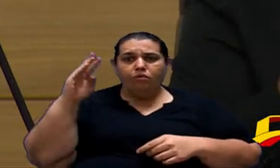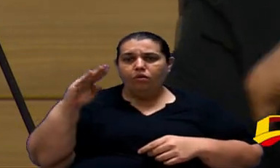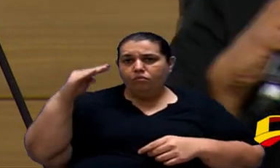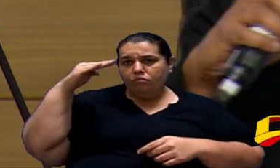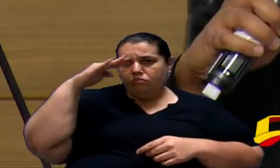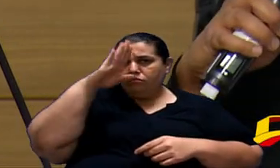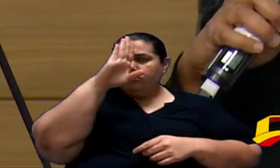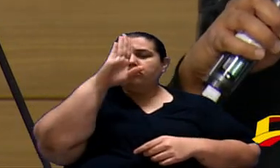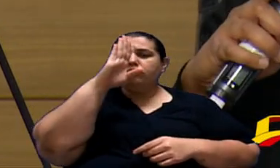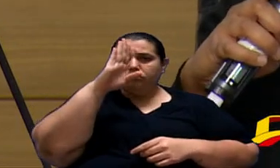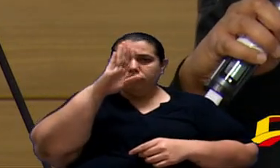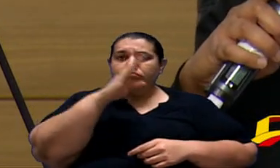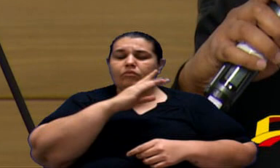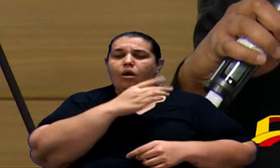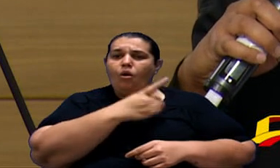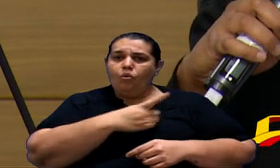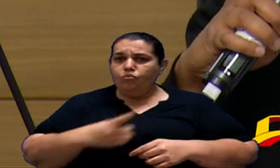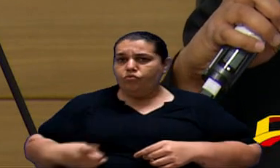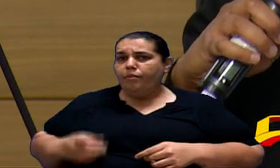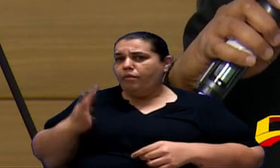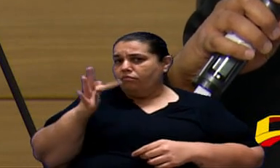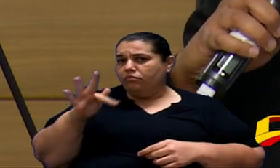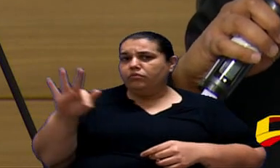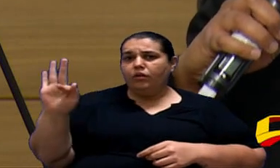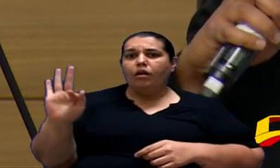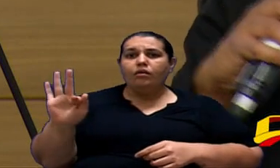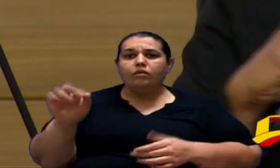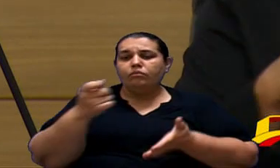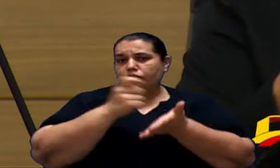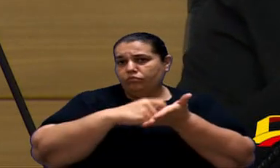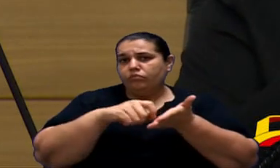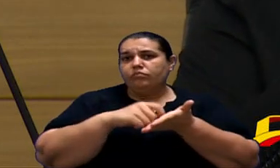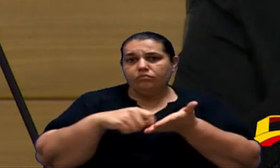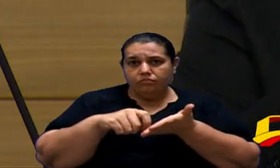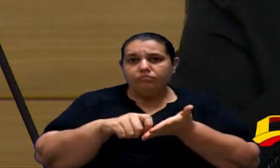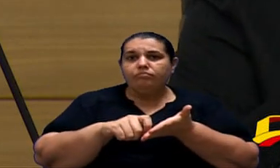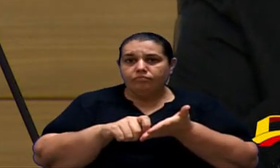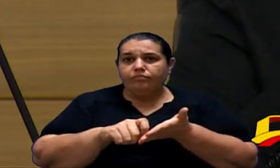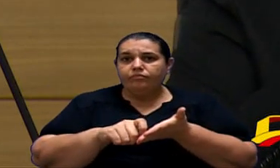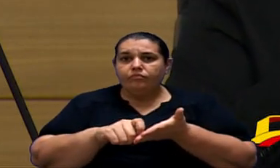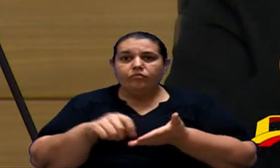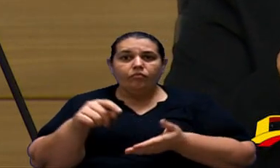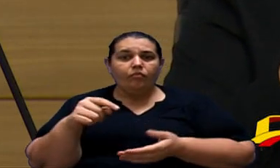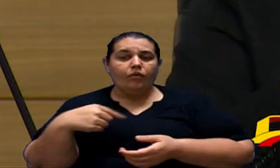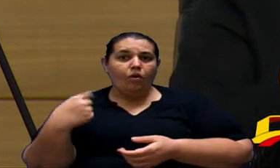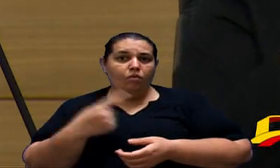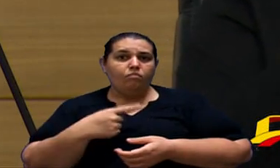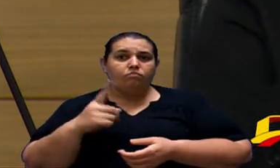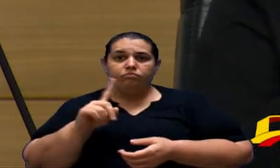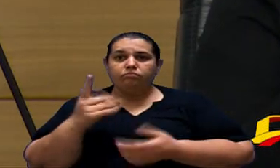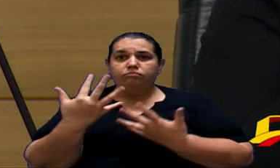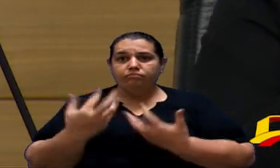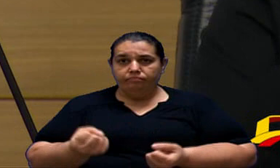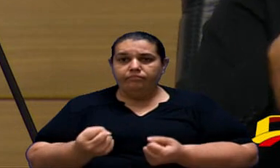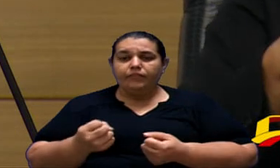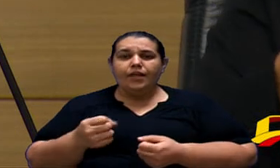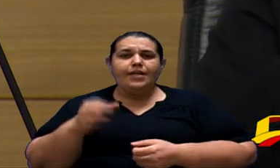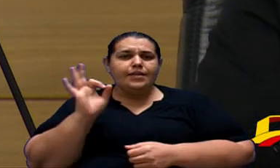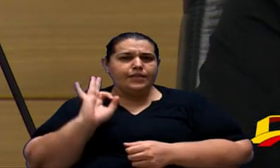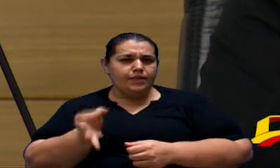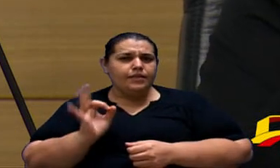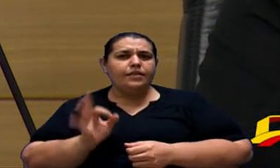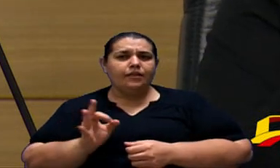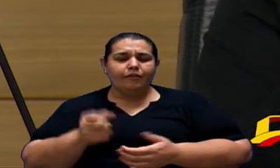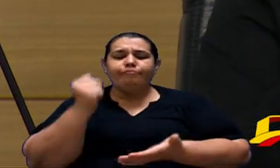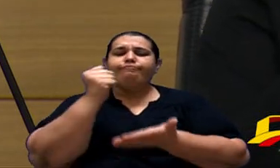federais creio que os quatro assinam a gente já entra tramitando essa moção mas com certeza ela vai ser